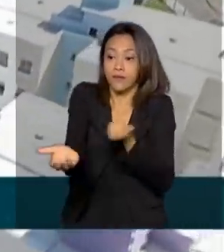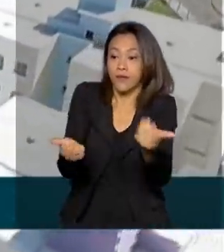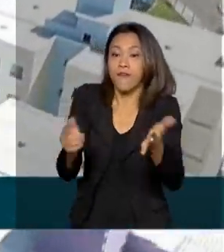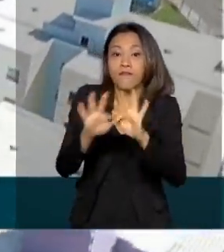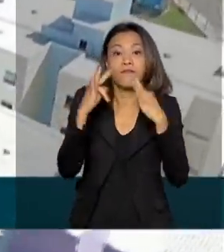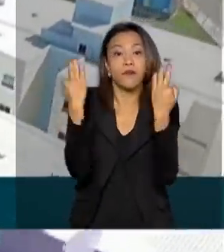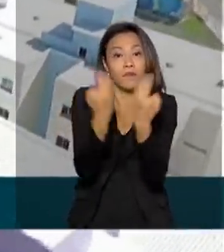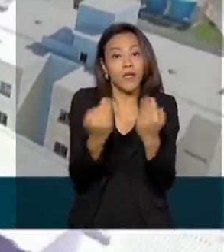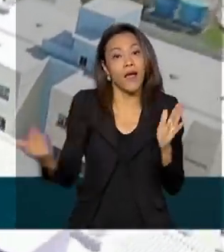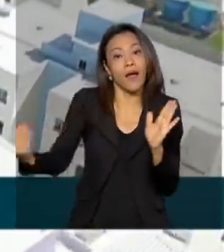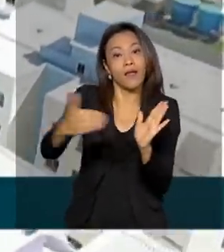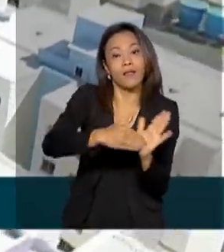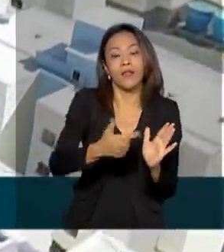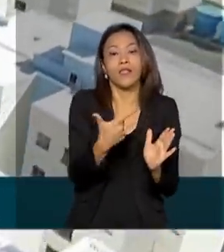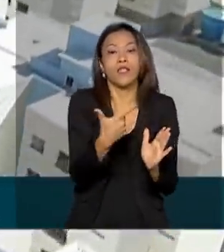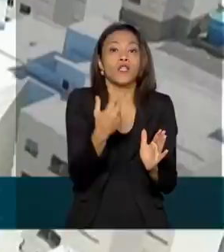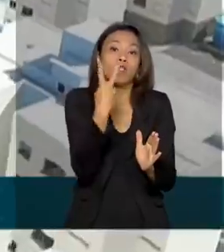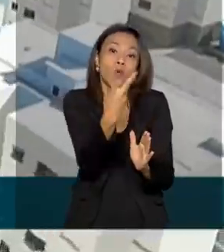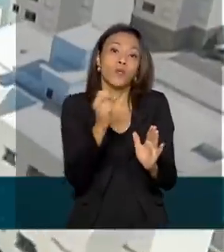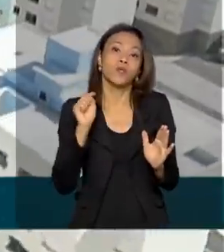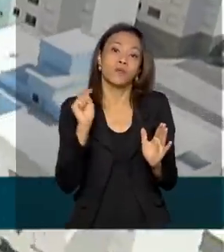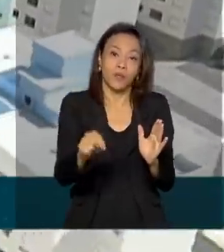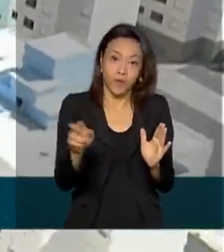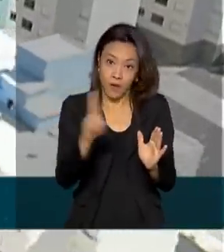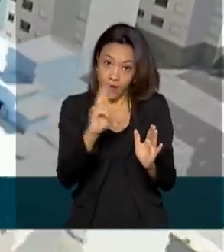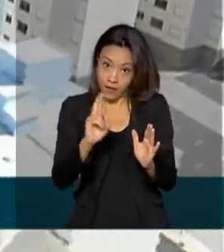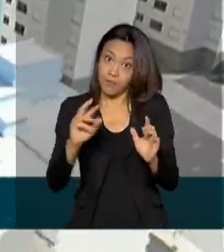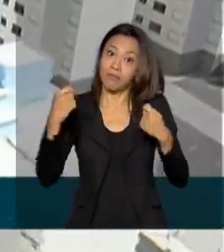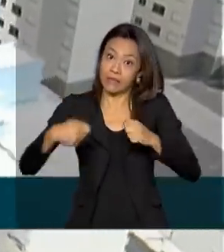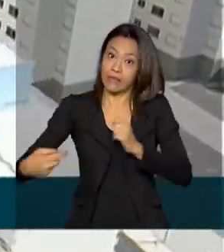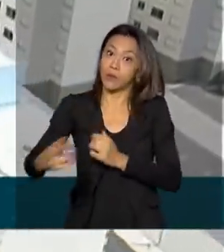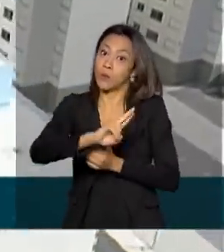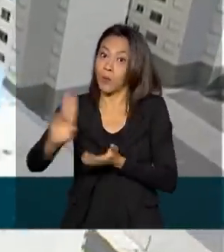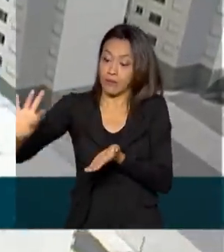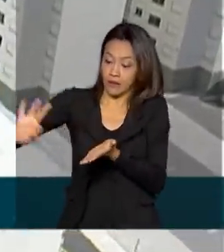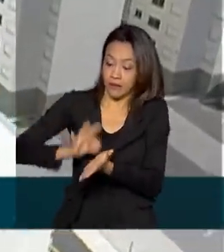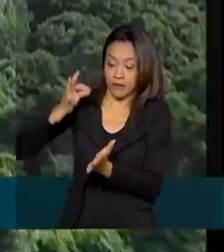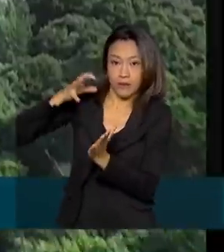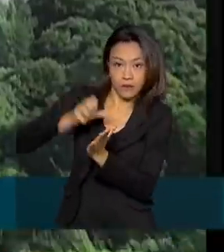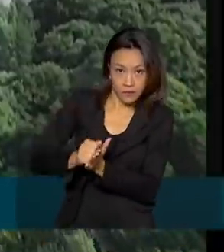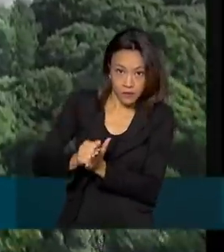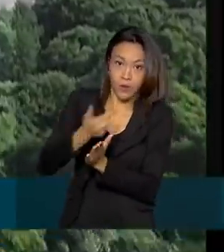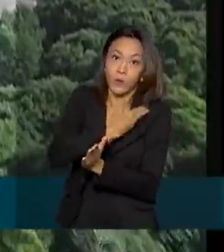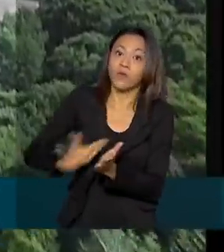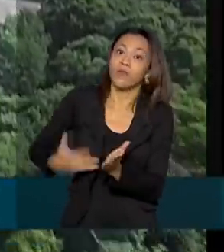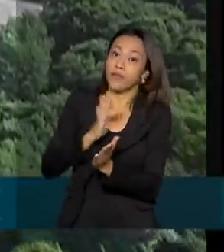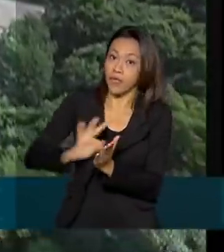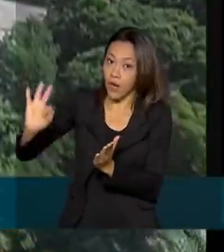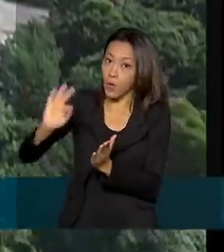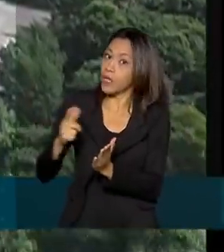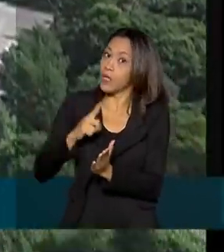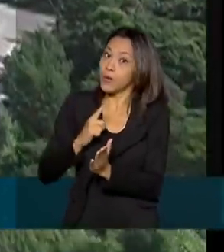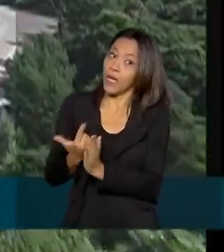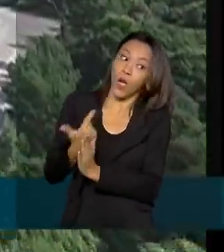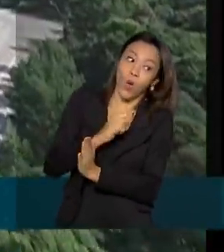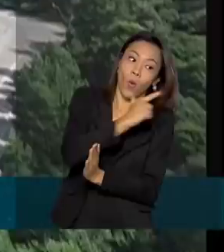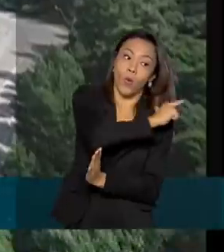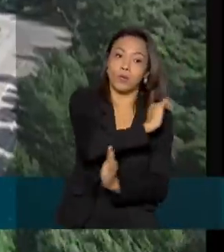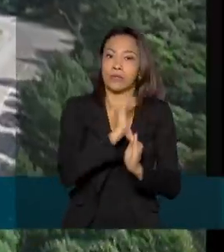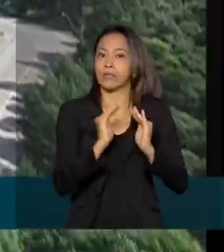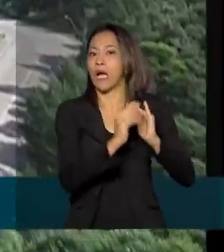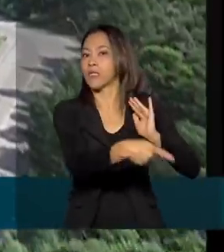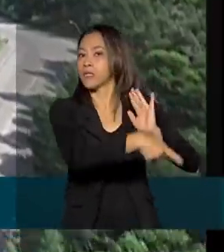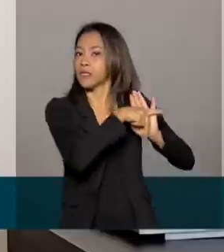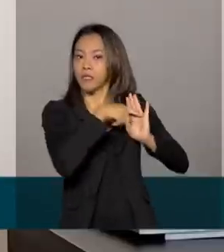de até 2 mil reais, escritas no Cadastro Único do Governo Federal e que não possua outros imóveis